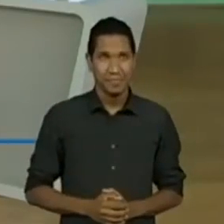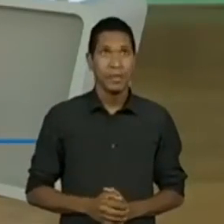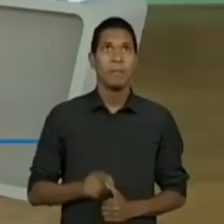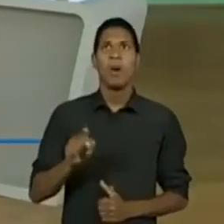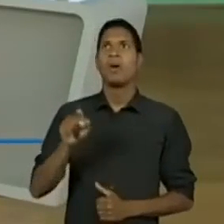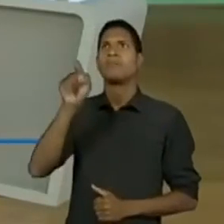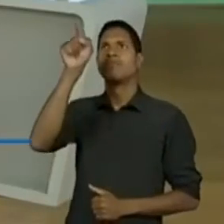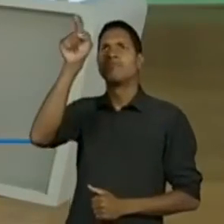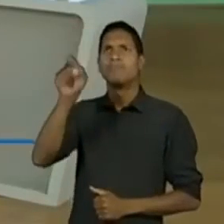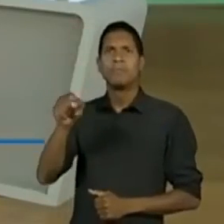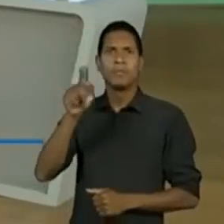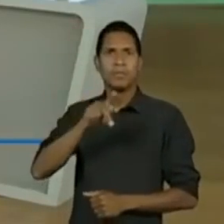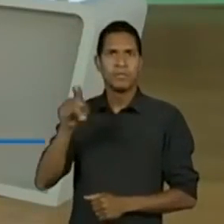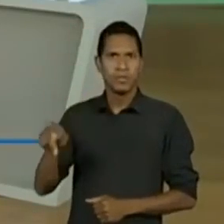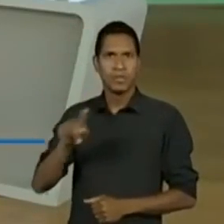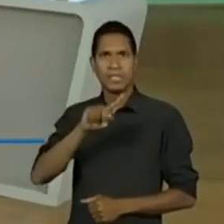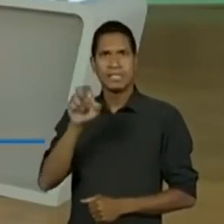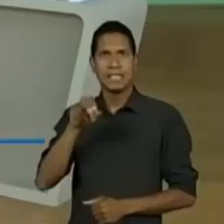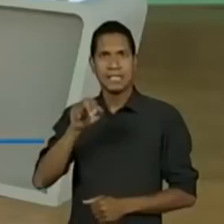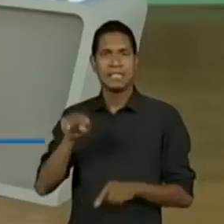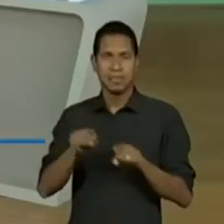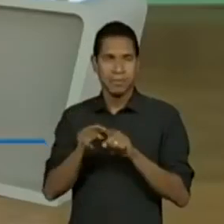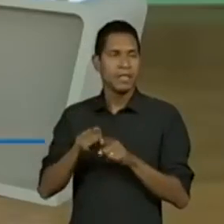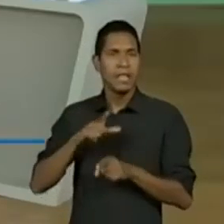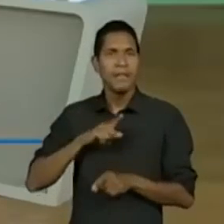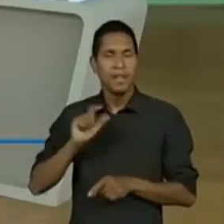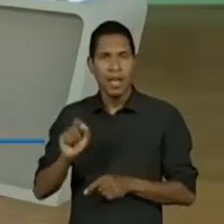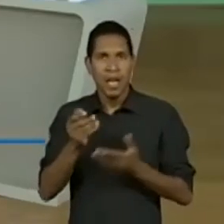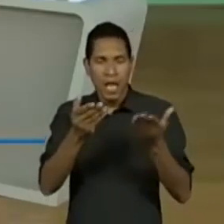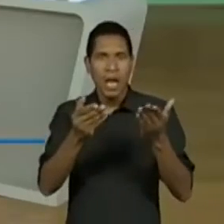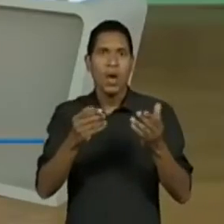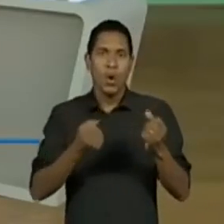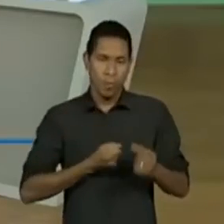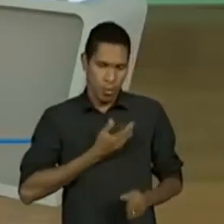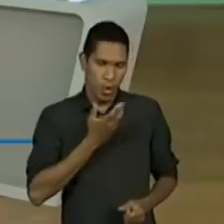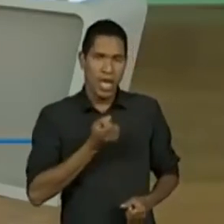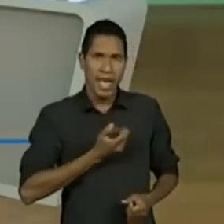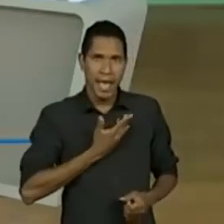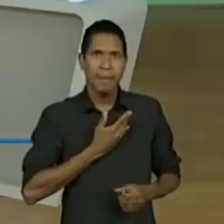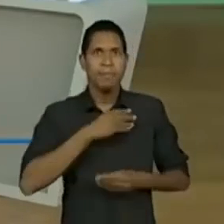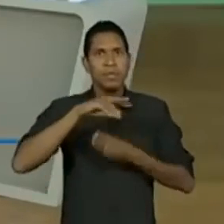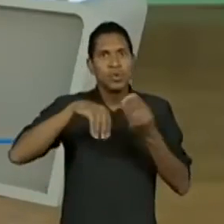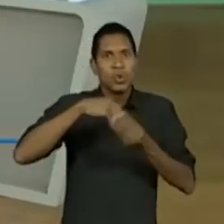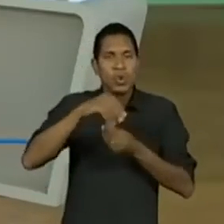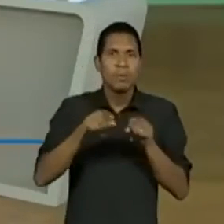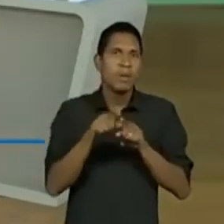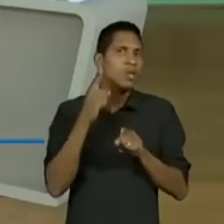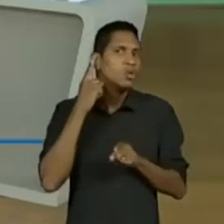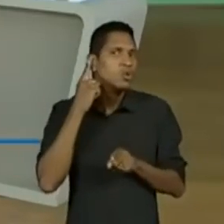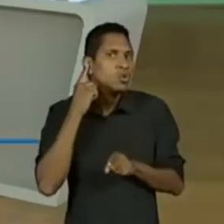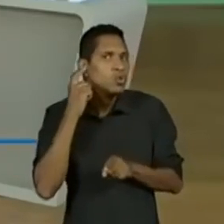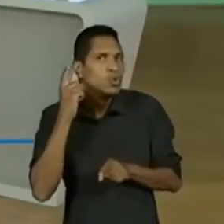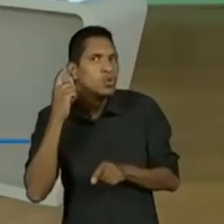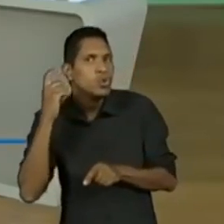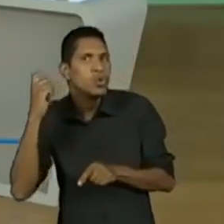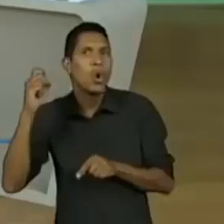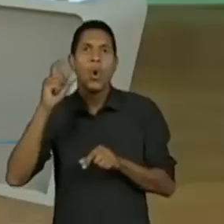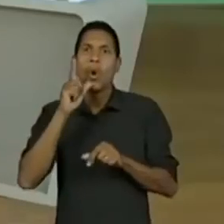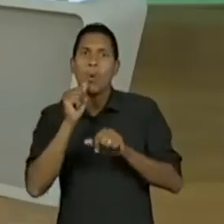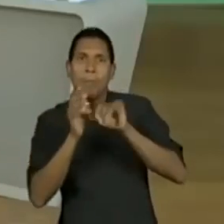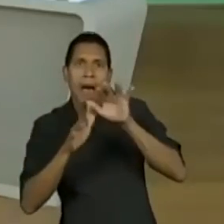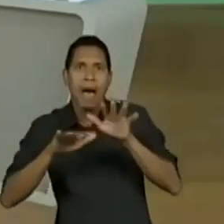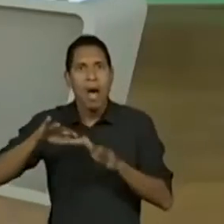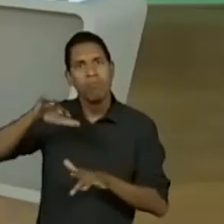maravilhosa. Ela falou que isso compõe, isso também parece poema concreto. De certa forma, sim. Só que eu não posso